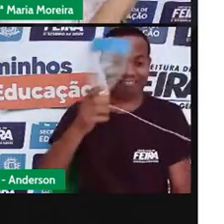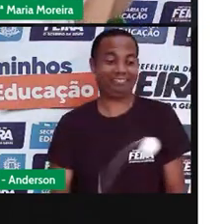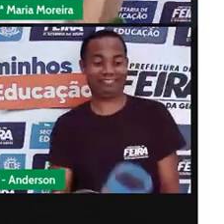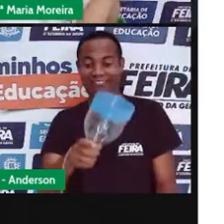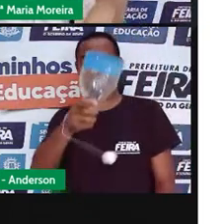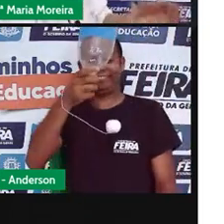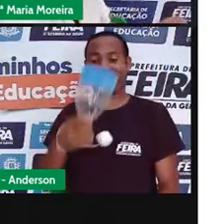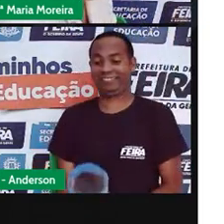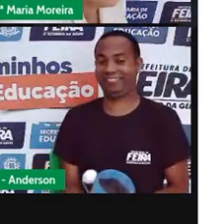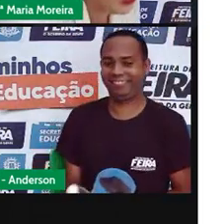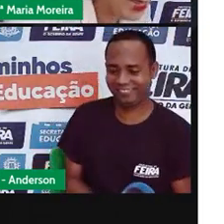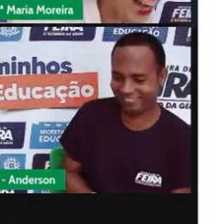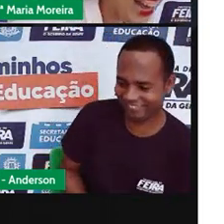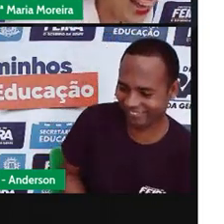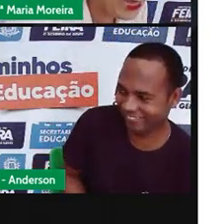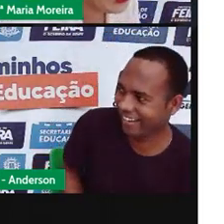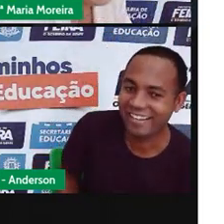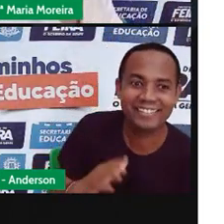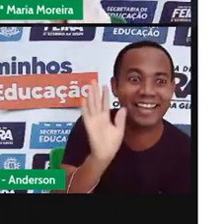Ah, acertou!